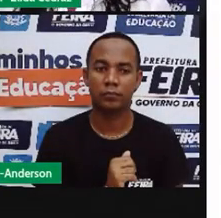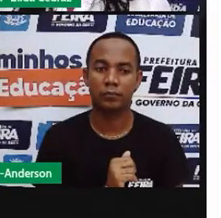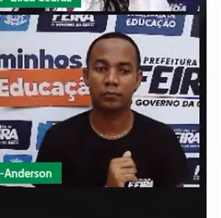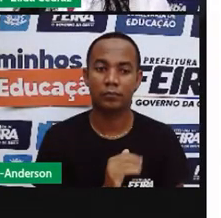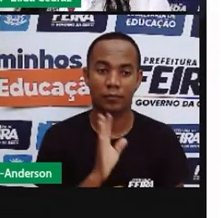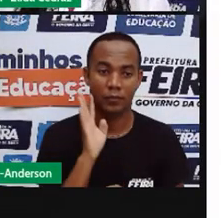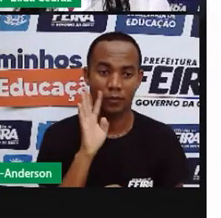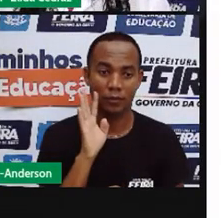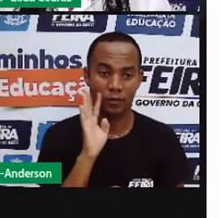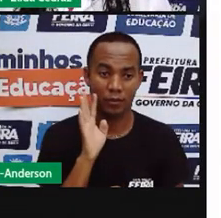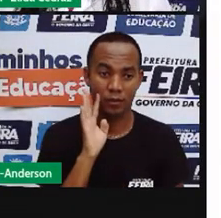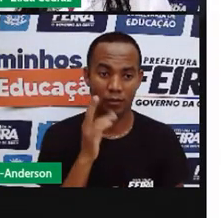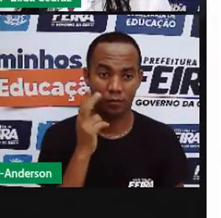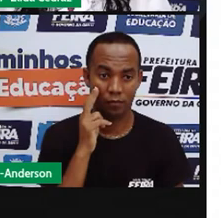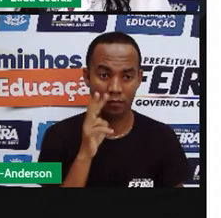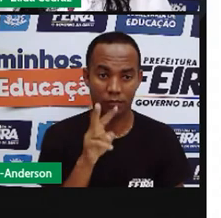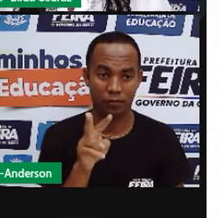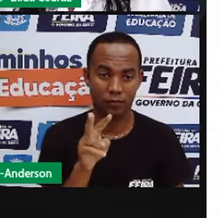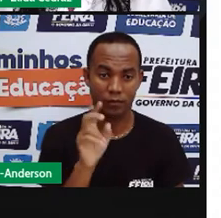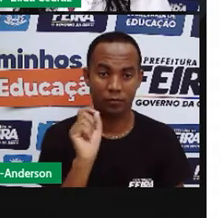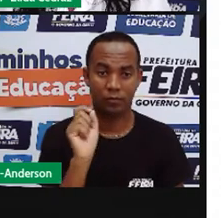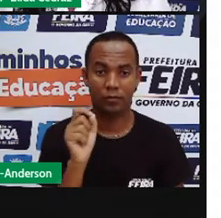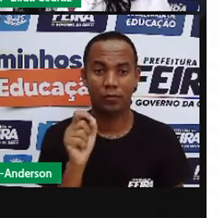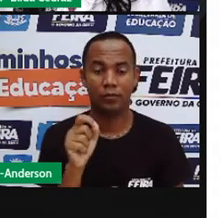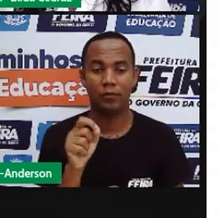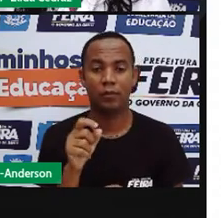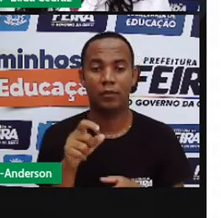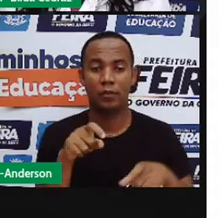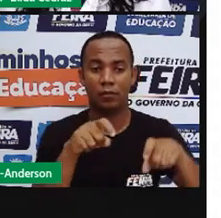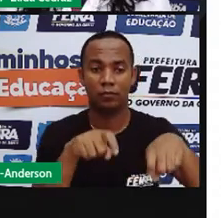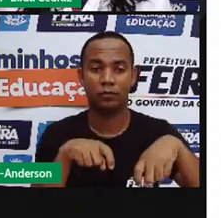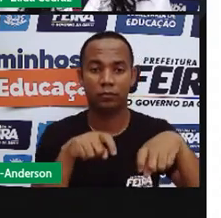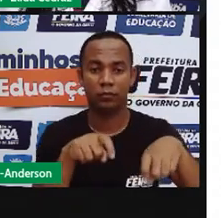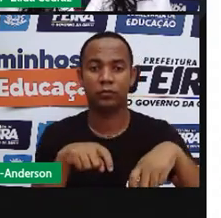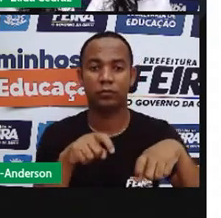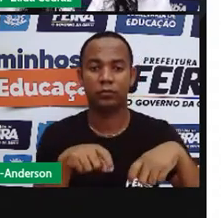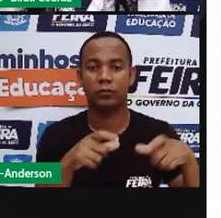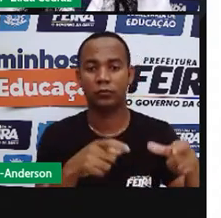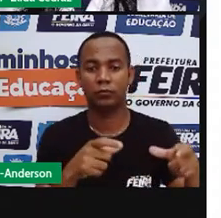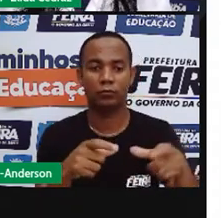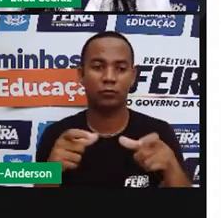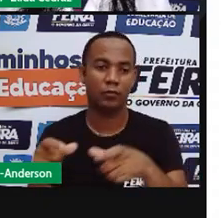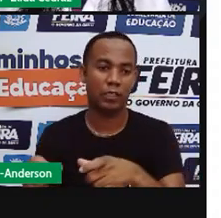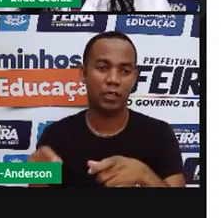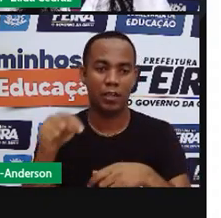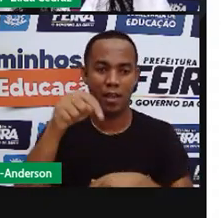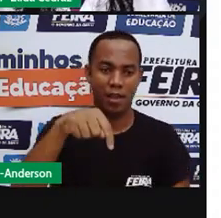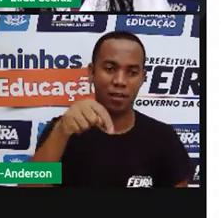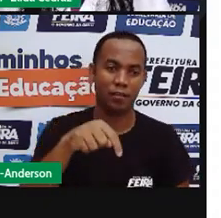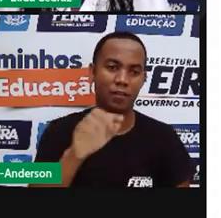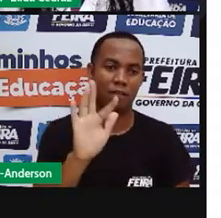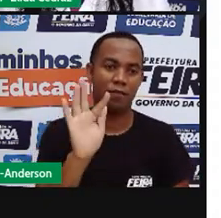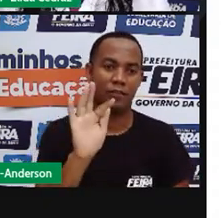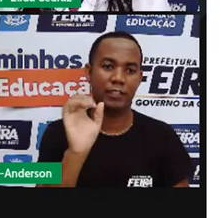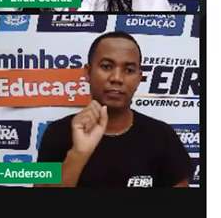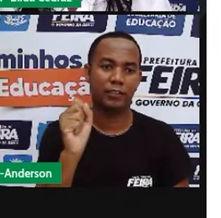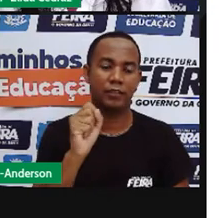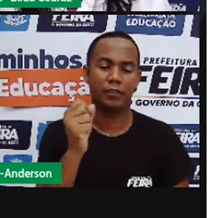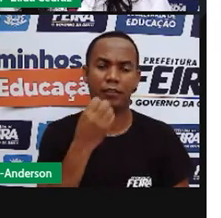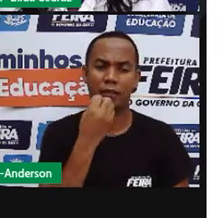toda vez que a Pró tem oportunidade, traz as comunidades da nossa região,